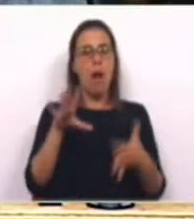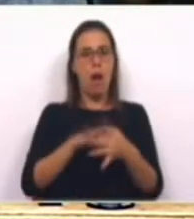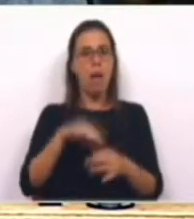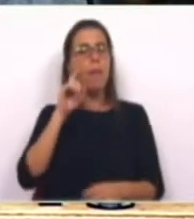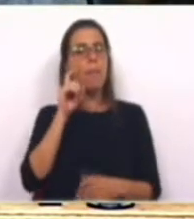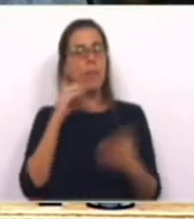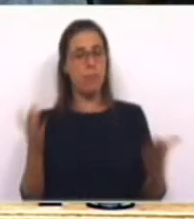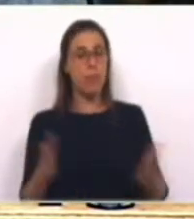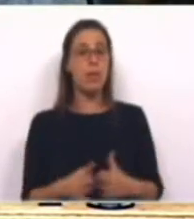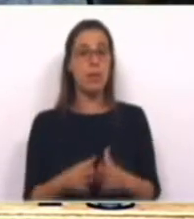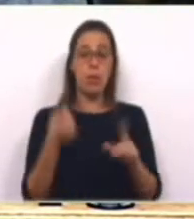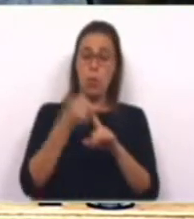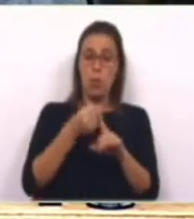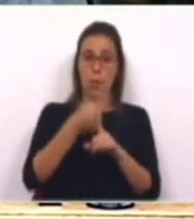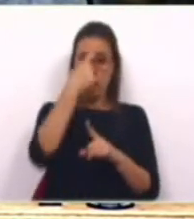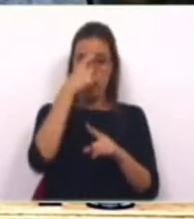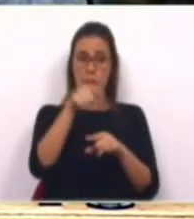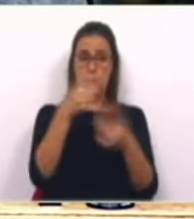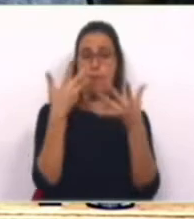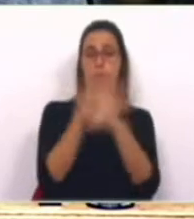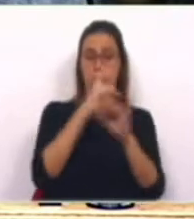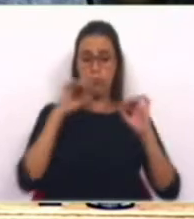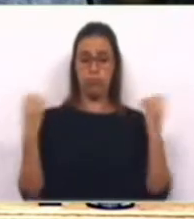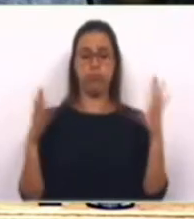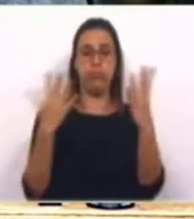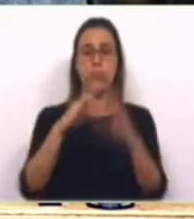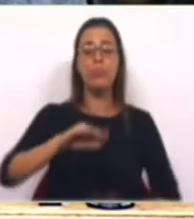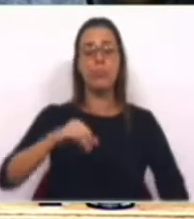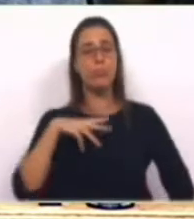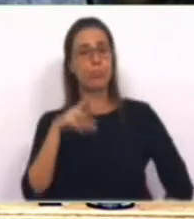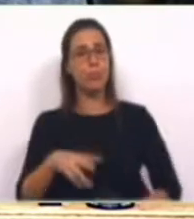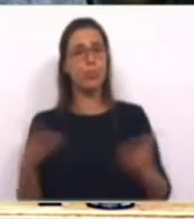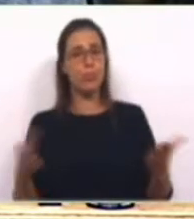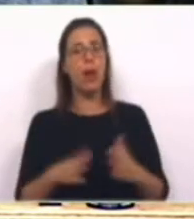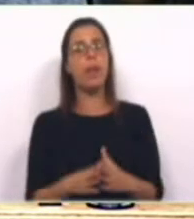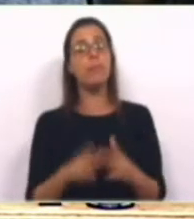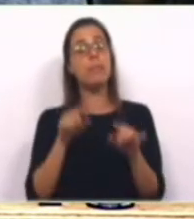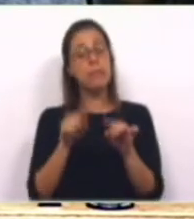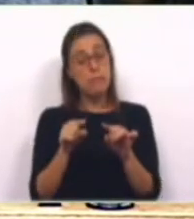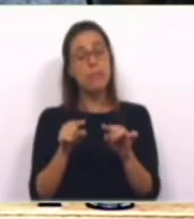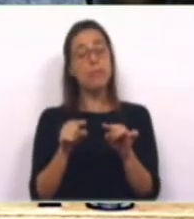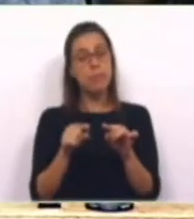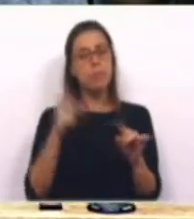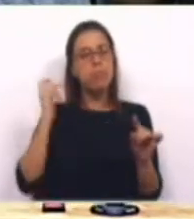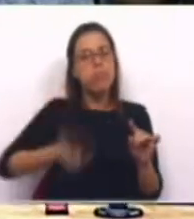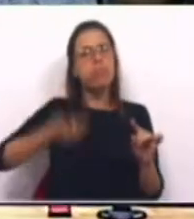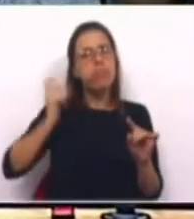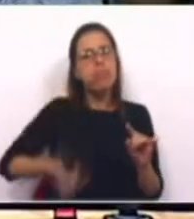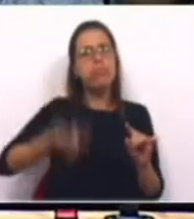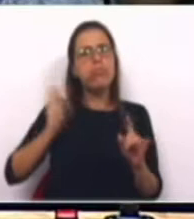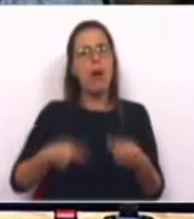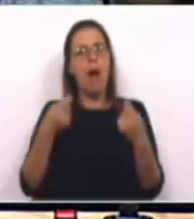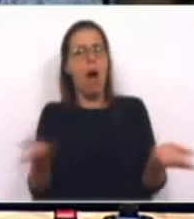da prevenção e do combate a incêndios florestais em Portugal. É o fruto de anos de